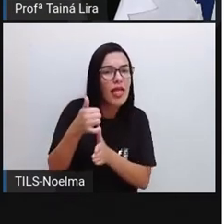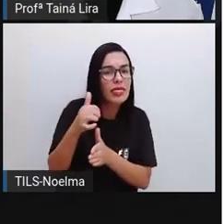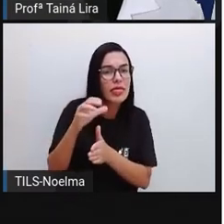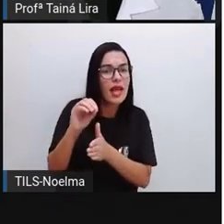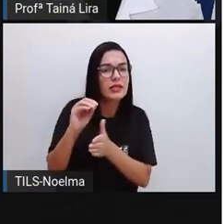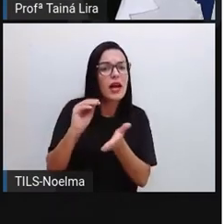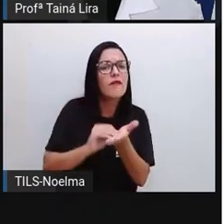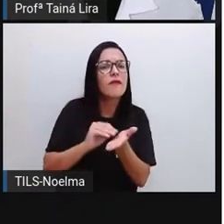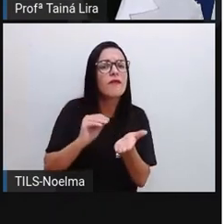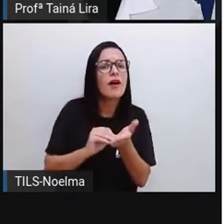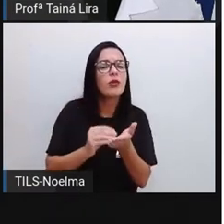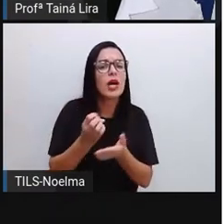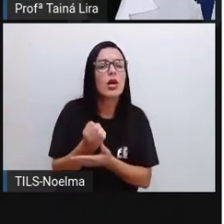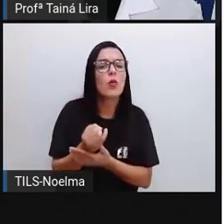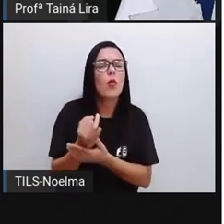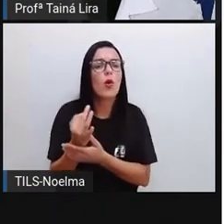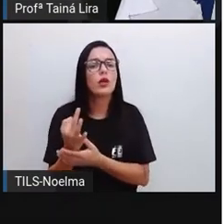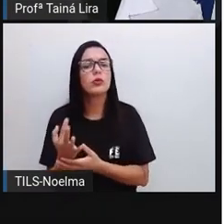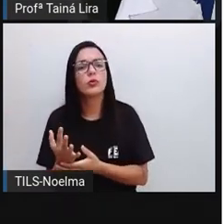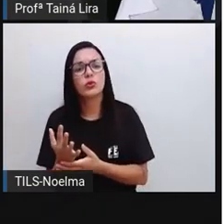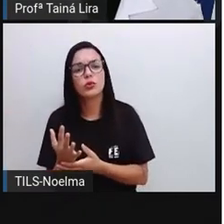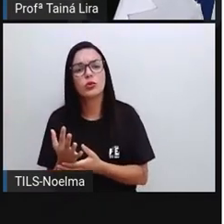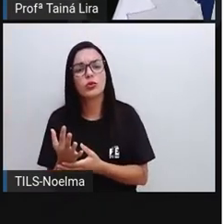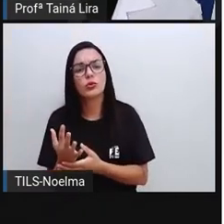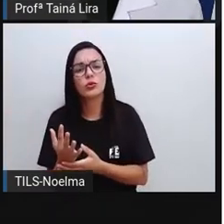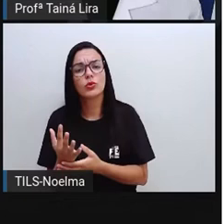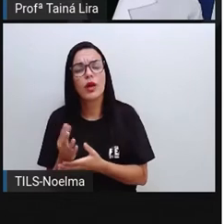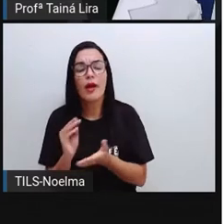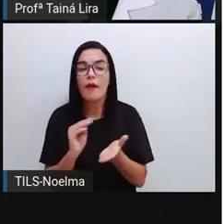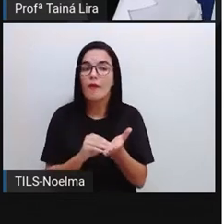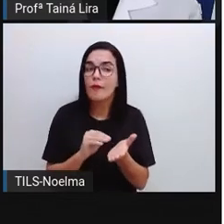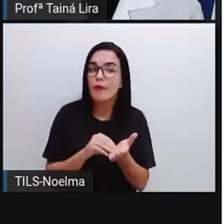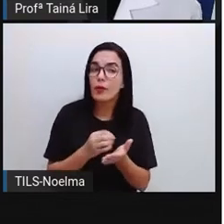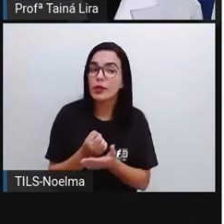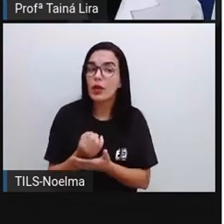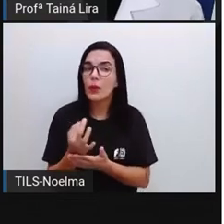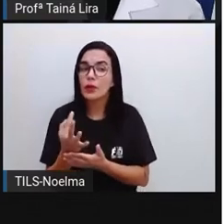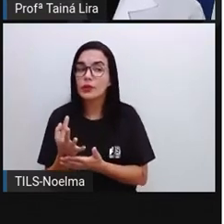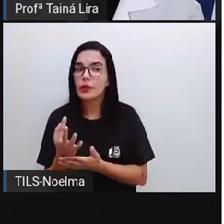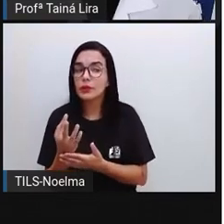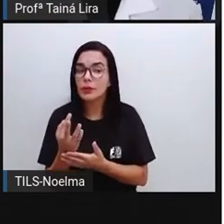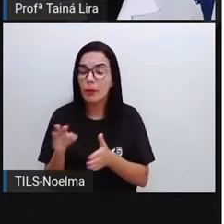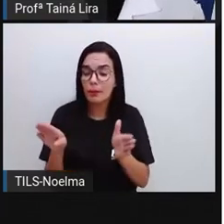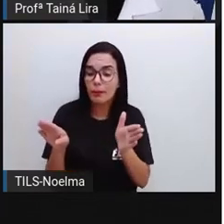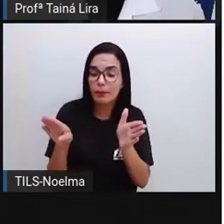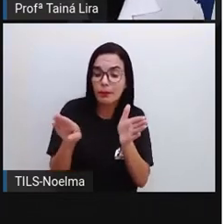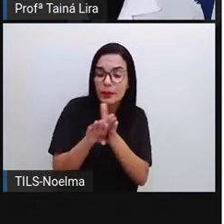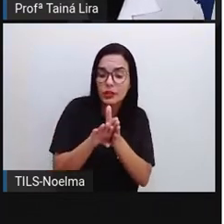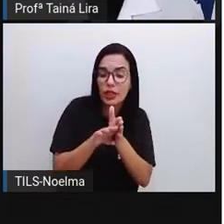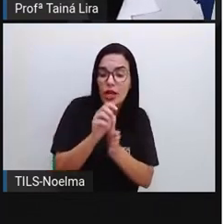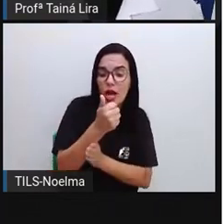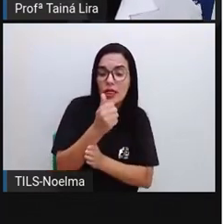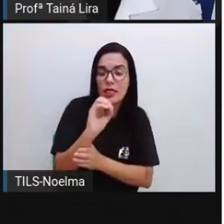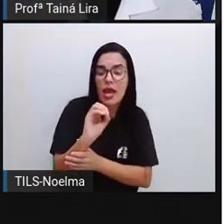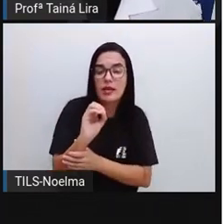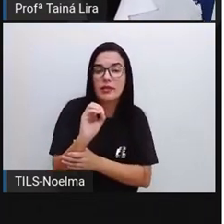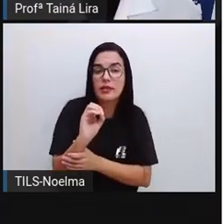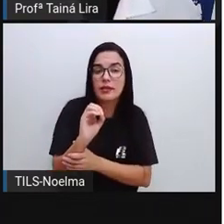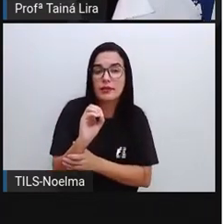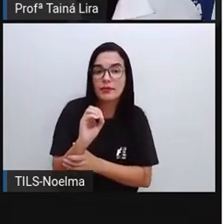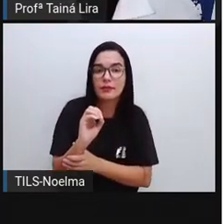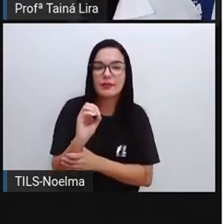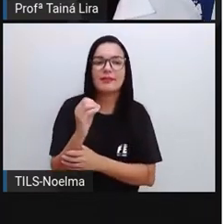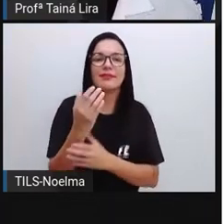é a mesma quantidade que Samara comprou, tá? Como é que ele pode fazer para essa continha?